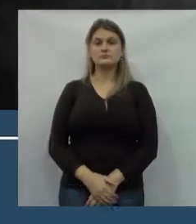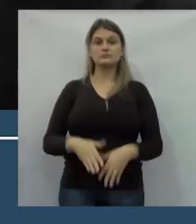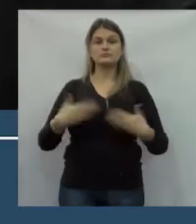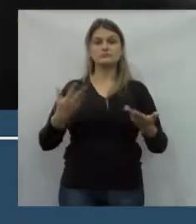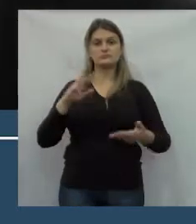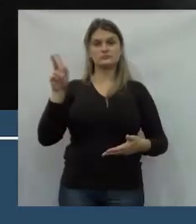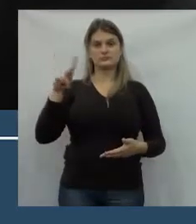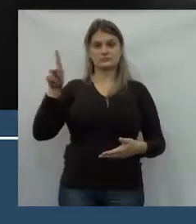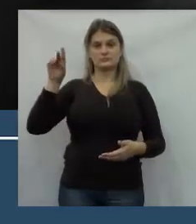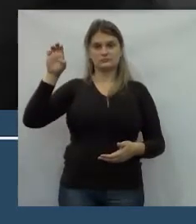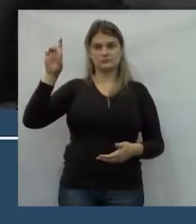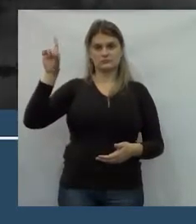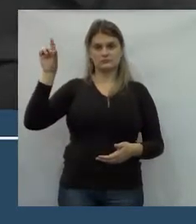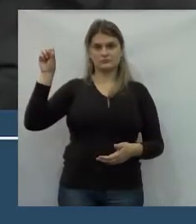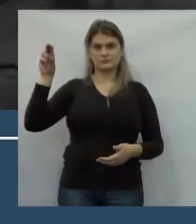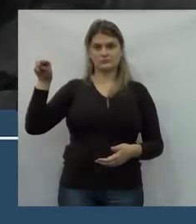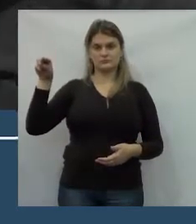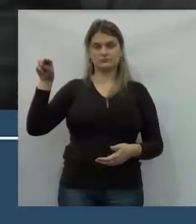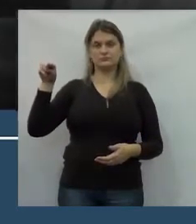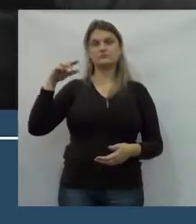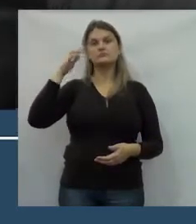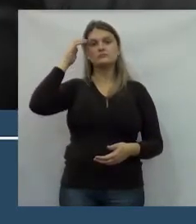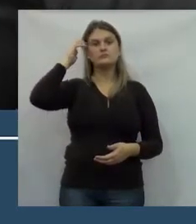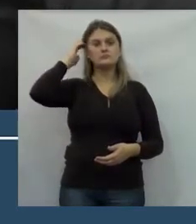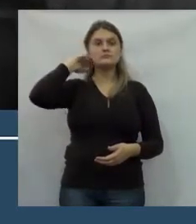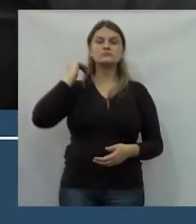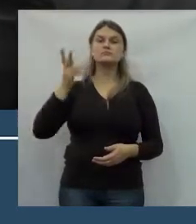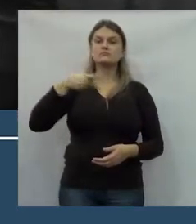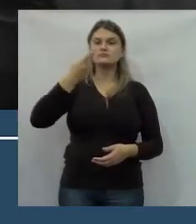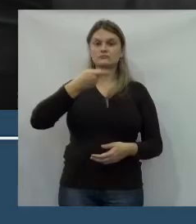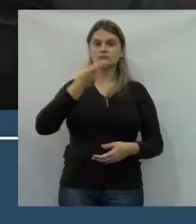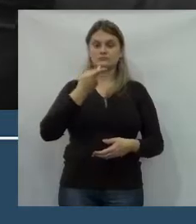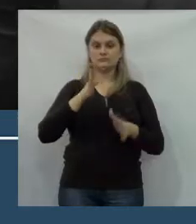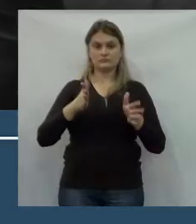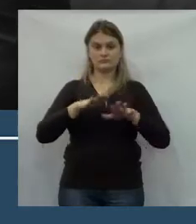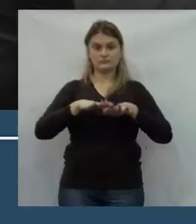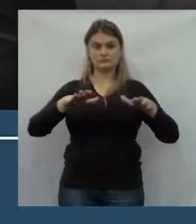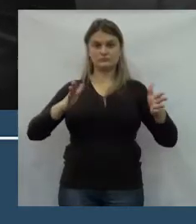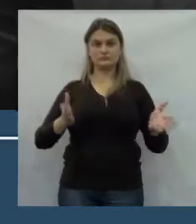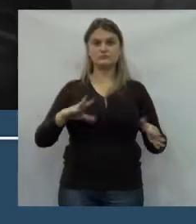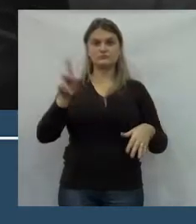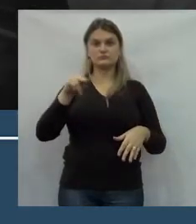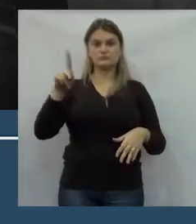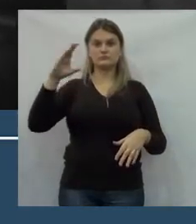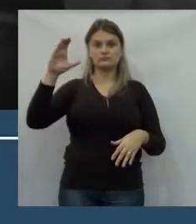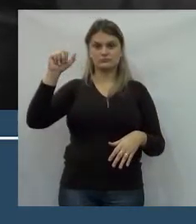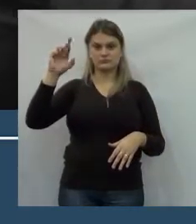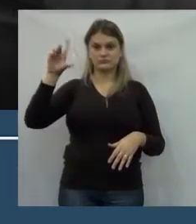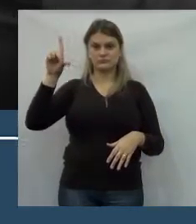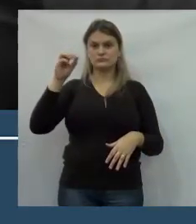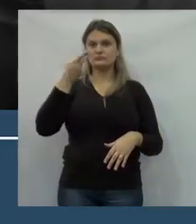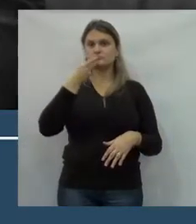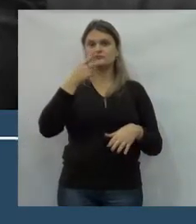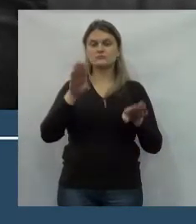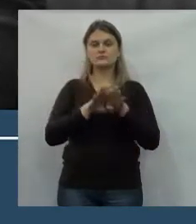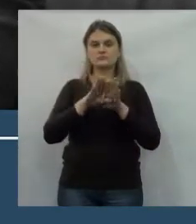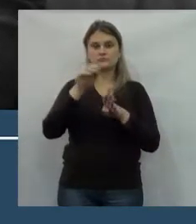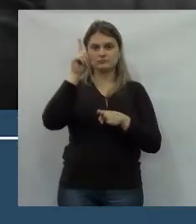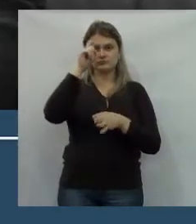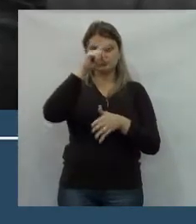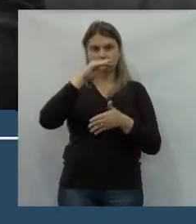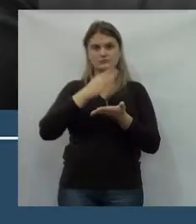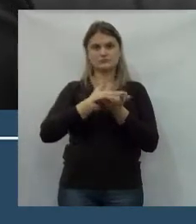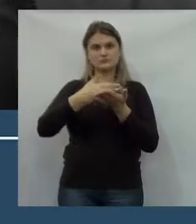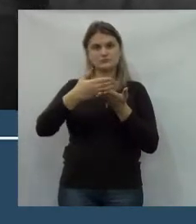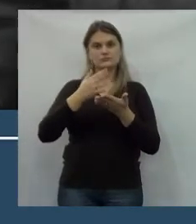Quando o professor Edson falou na tribuna, o senhor Carlos também falou sobre a dificuldade inicial da